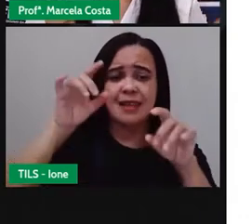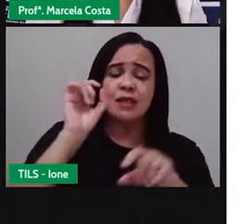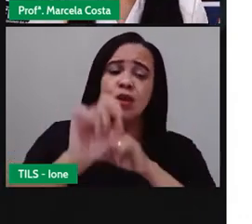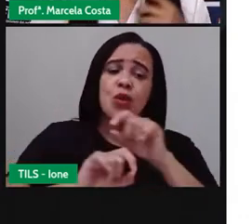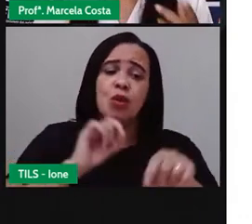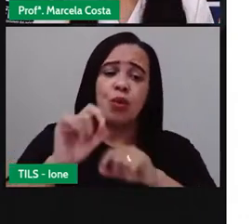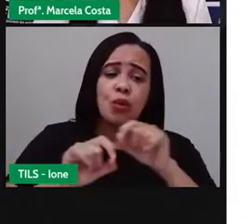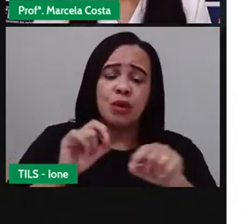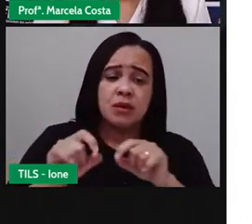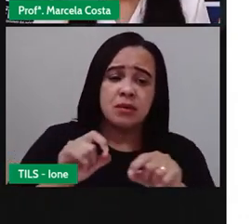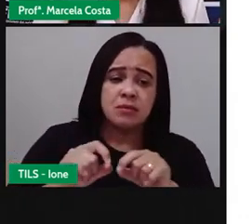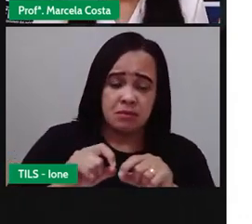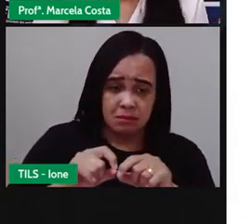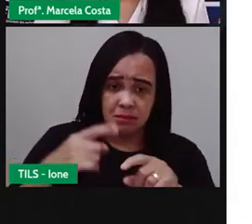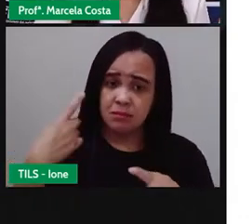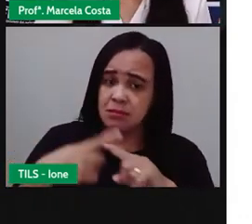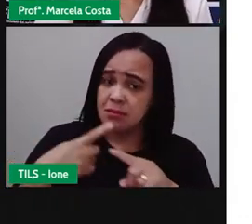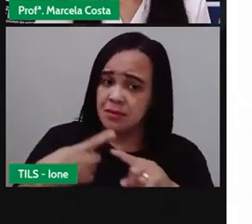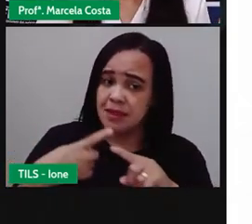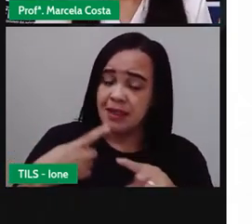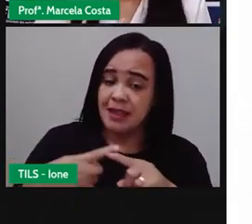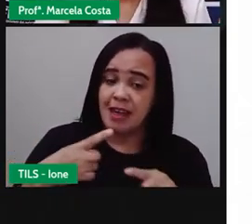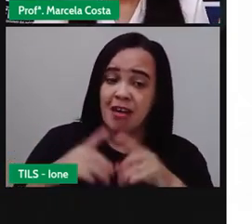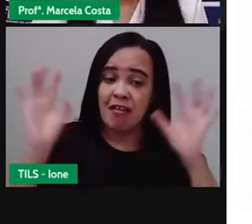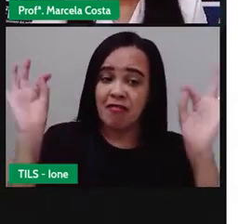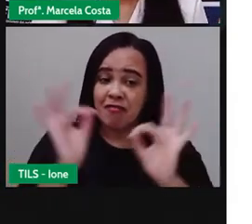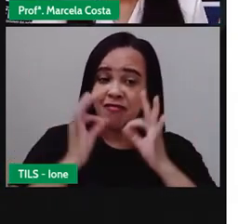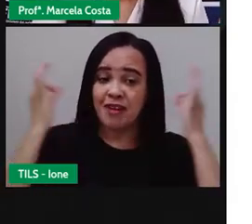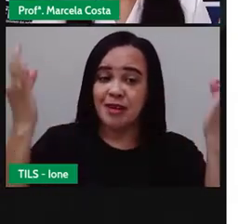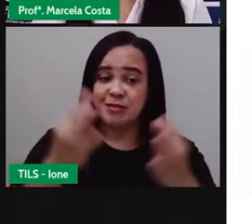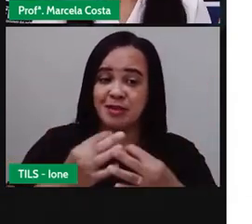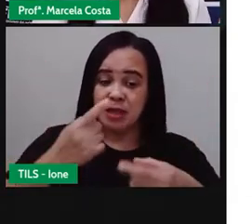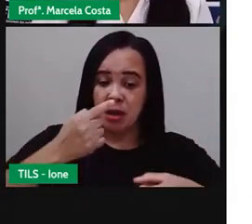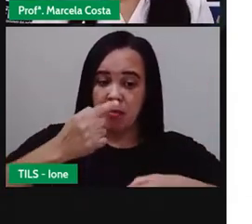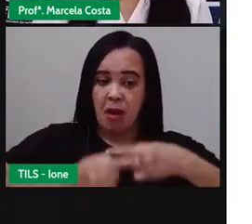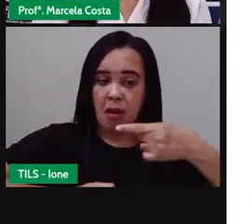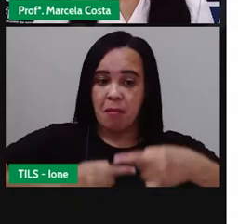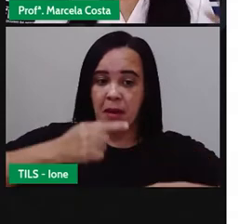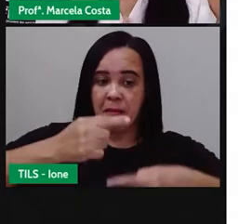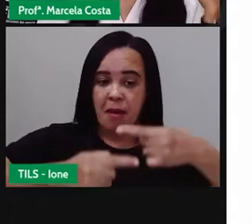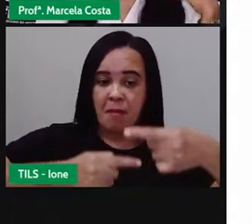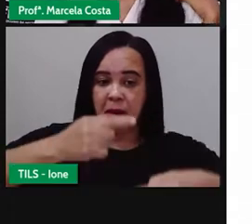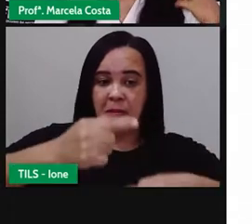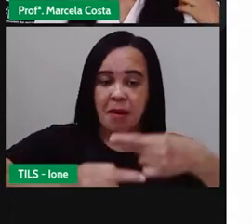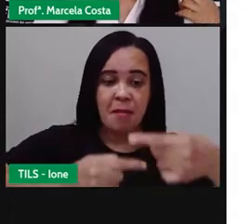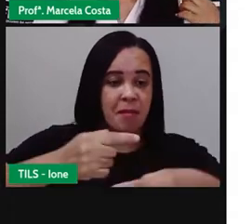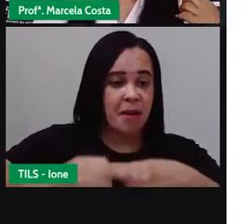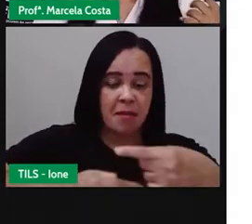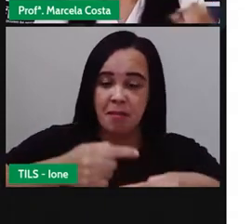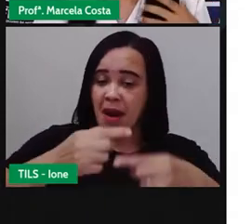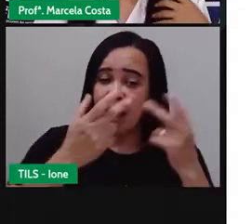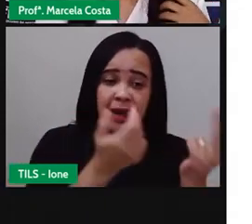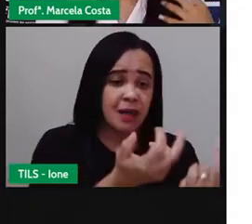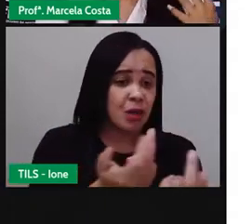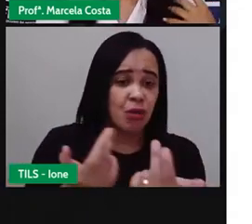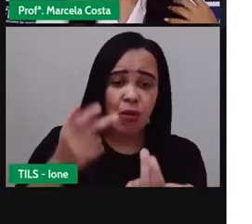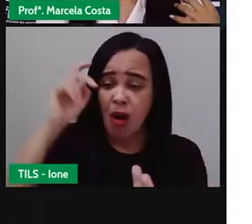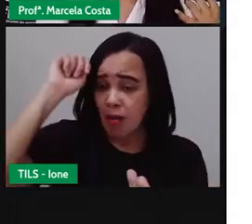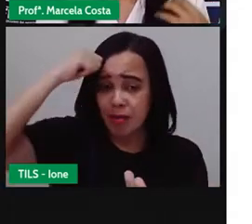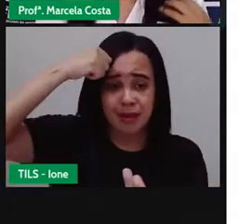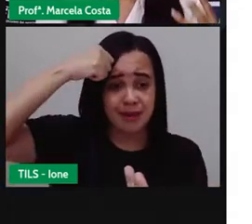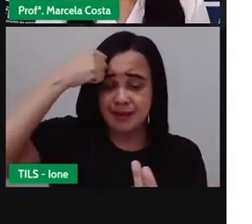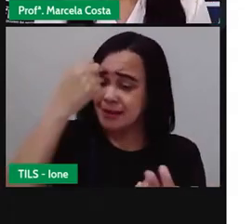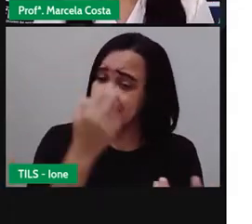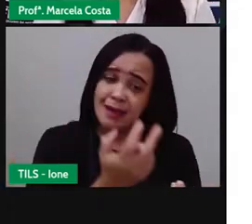menina era preta porque a avó dela, que é a descendente, tinha a cor preta, era uma